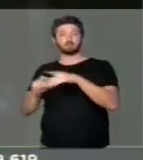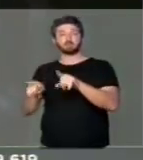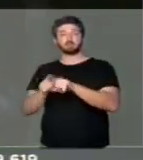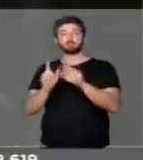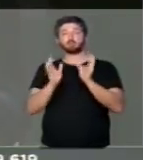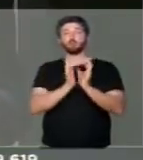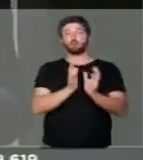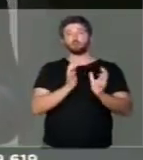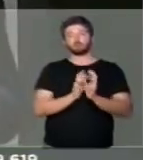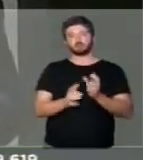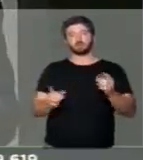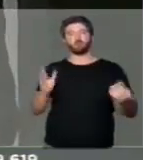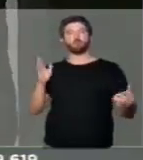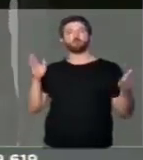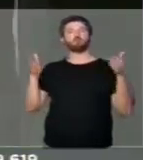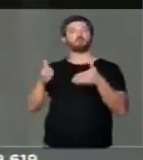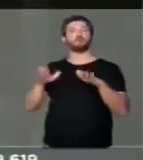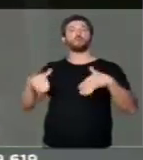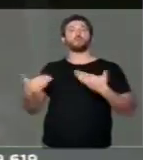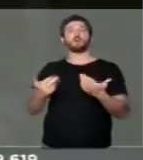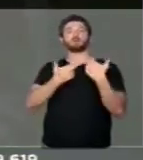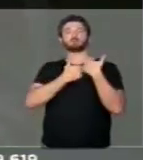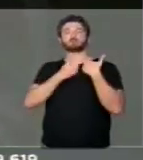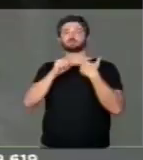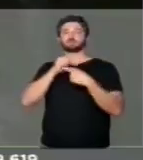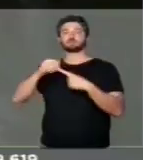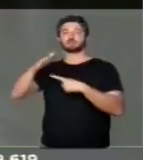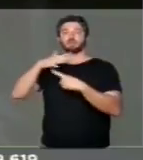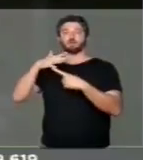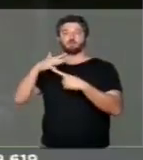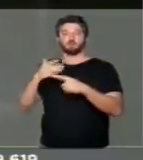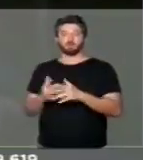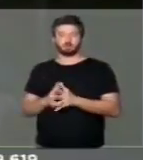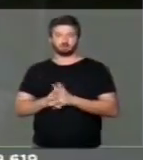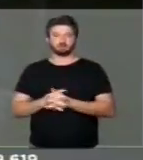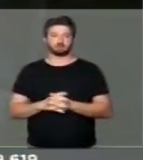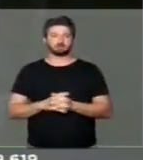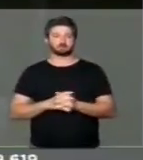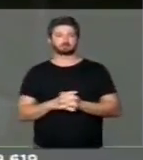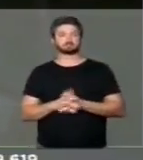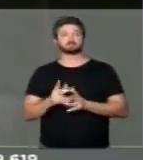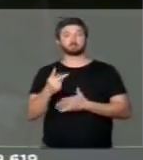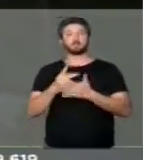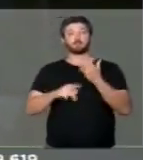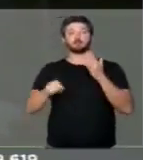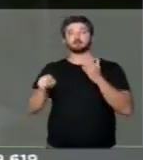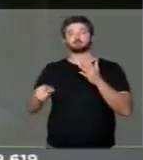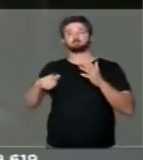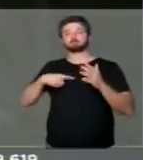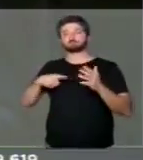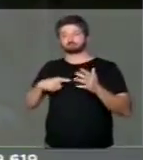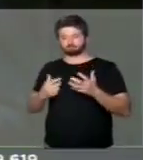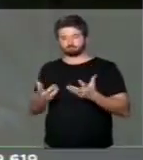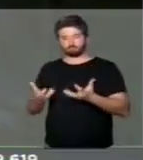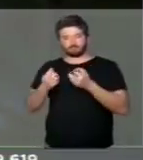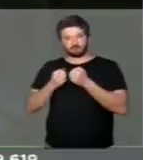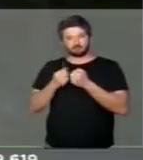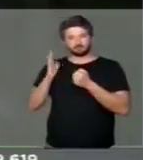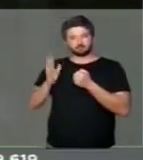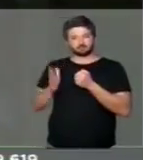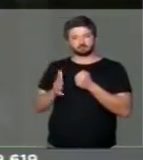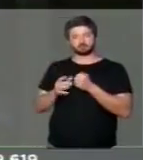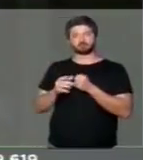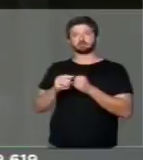a comunidade com foco na responsabilidade social, Sr. Presidente. Esses projetos receberam, no último